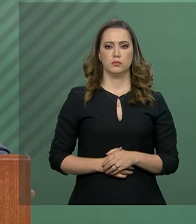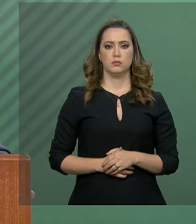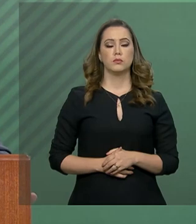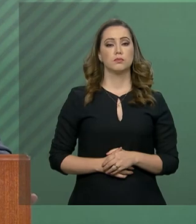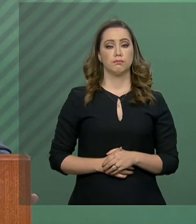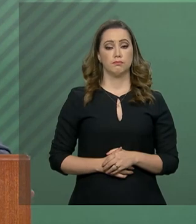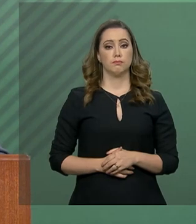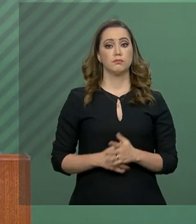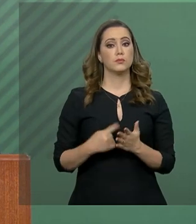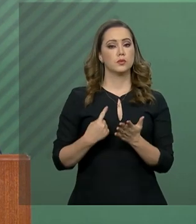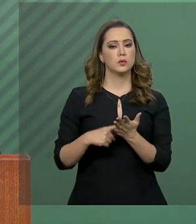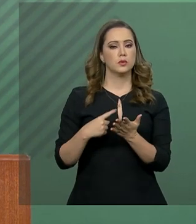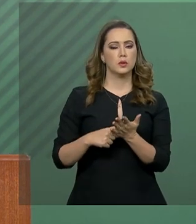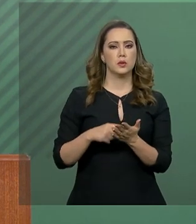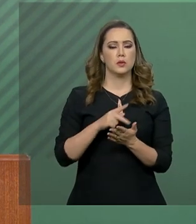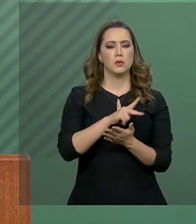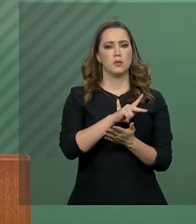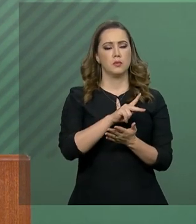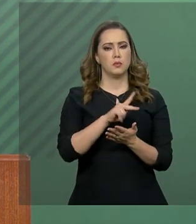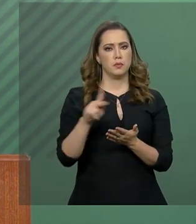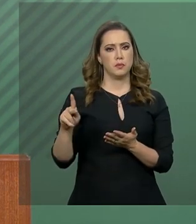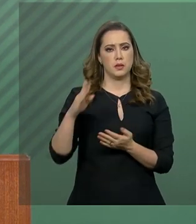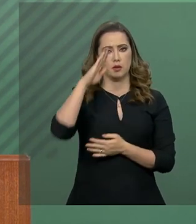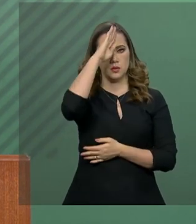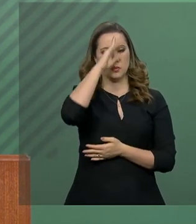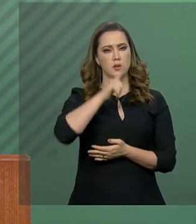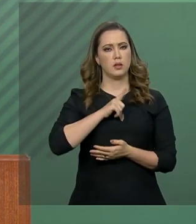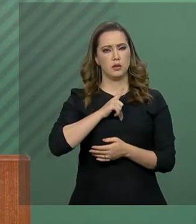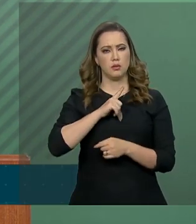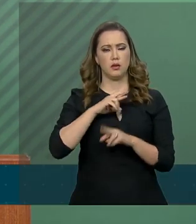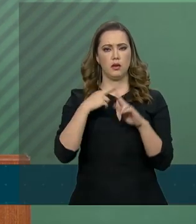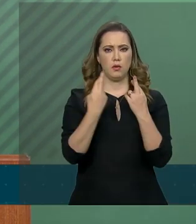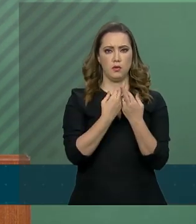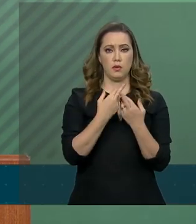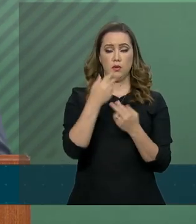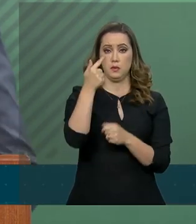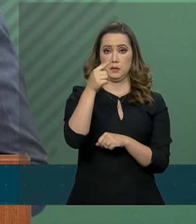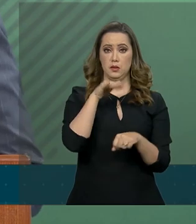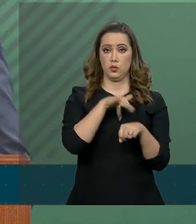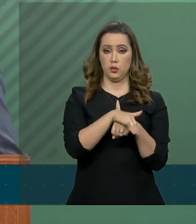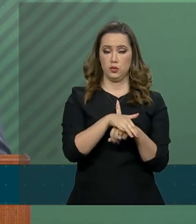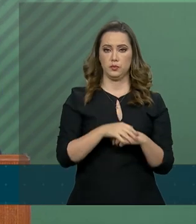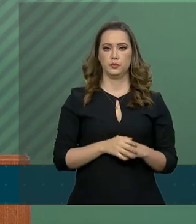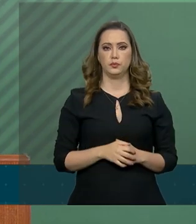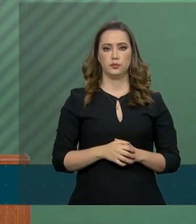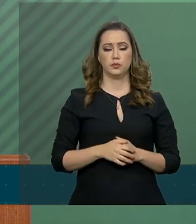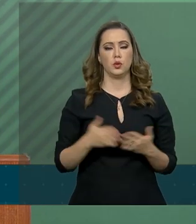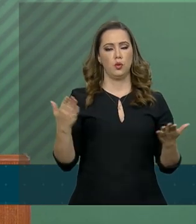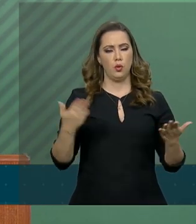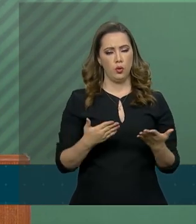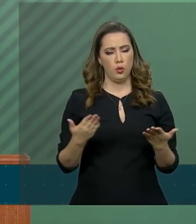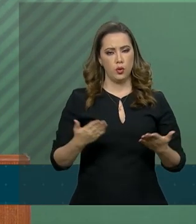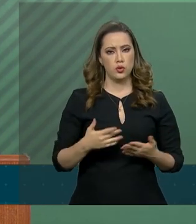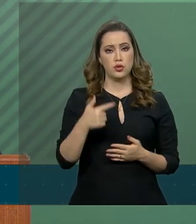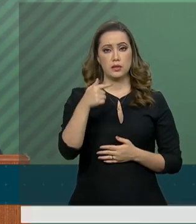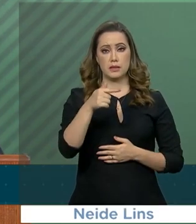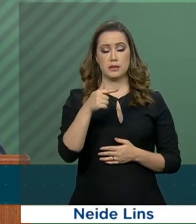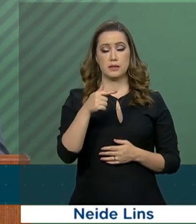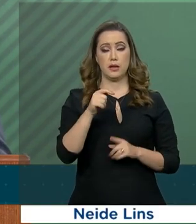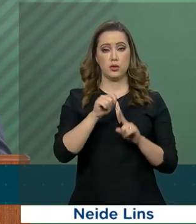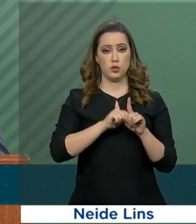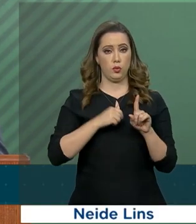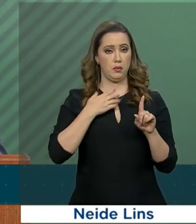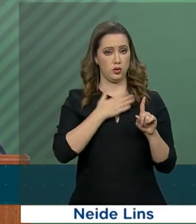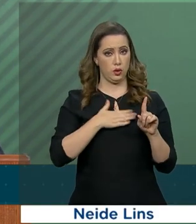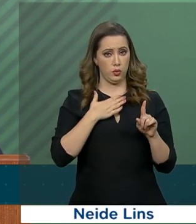Em razão da agenda do presidente às 19 horas. Então vamos lá, briefing 7 de agosto, assuntos do governo,